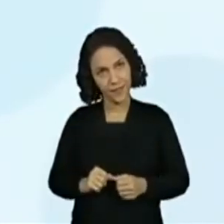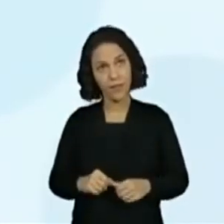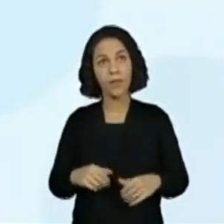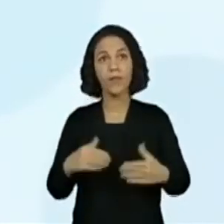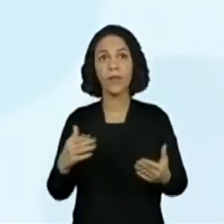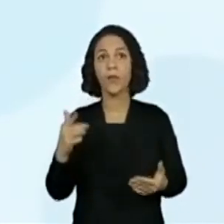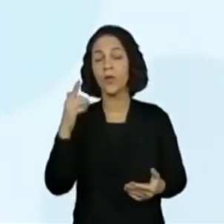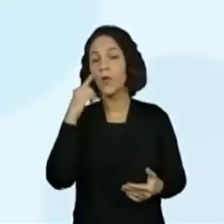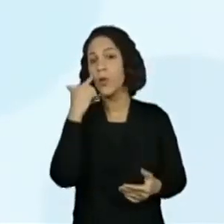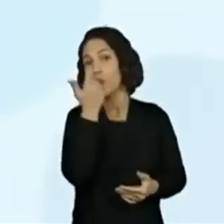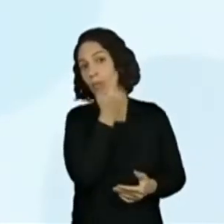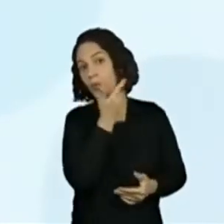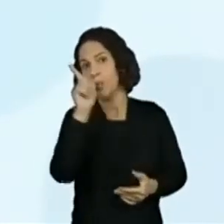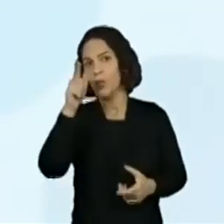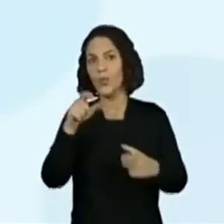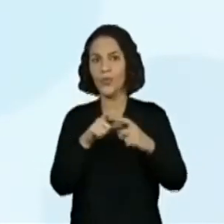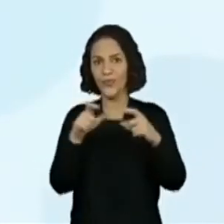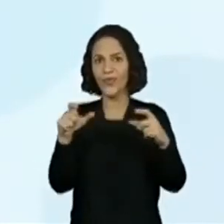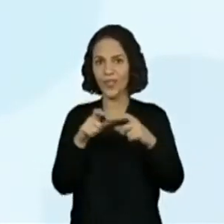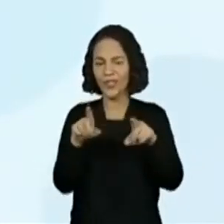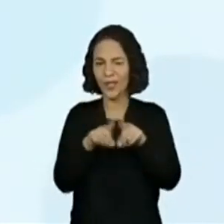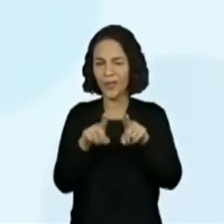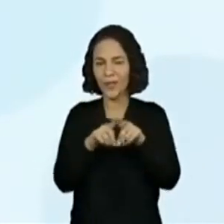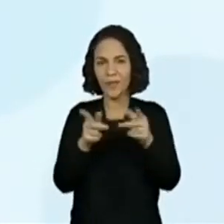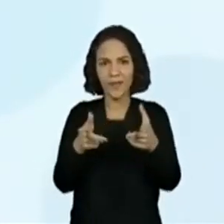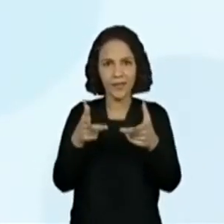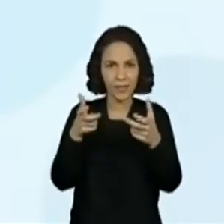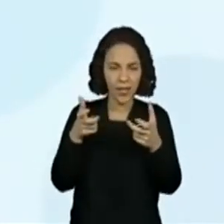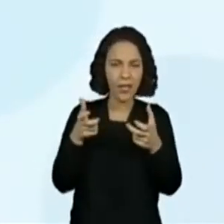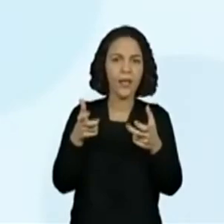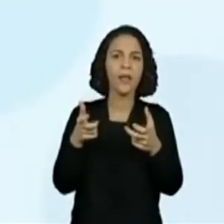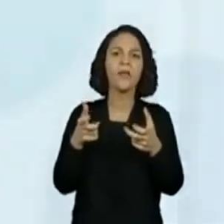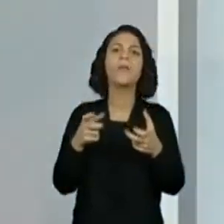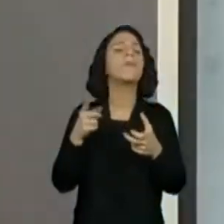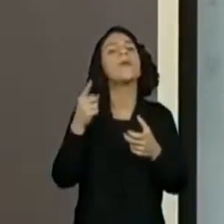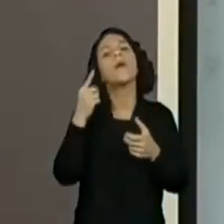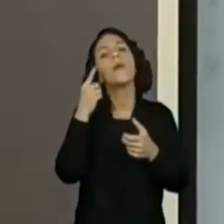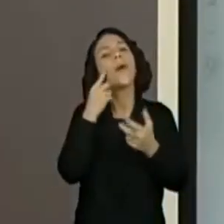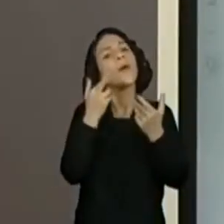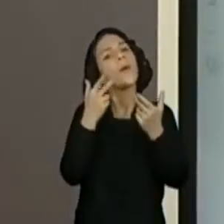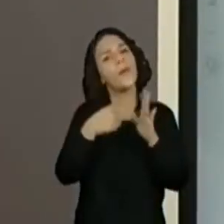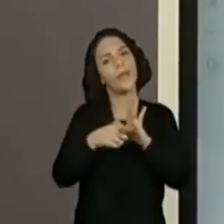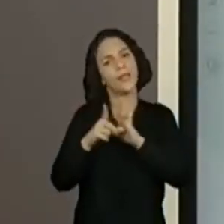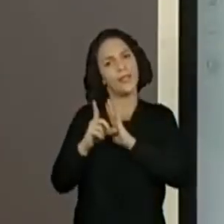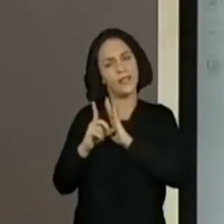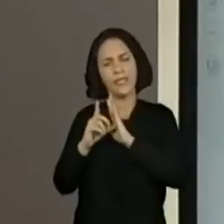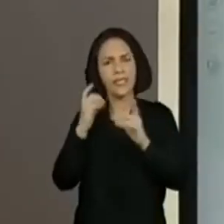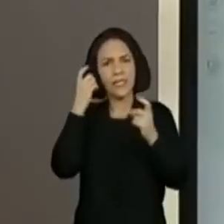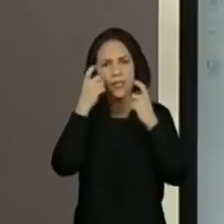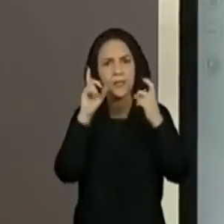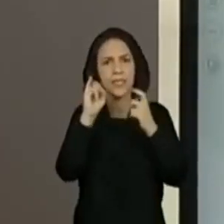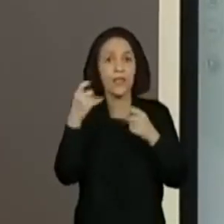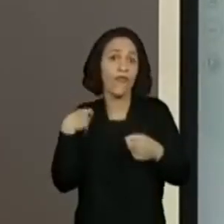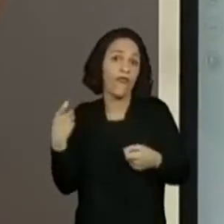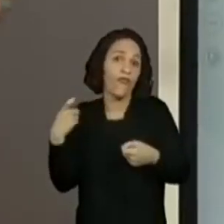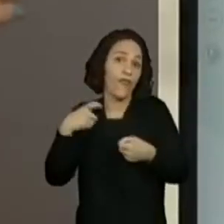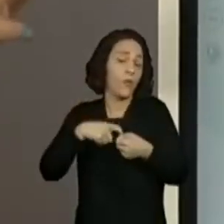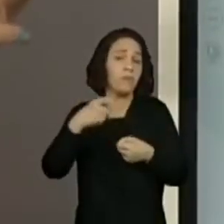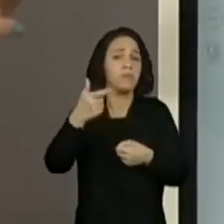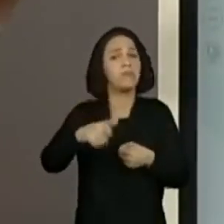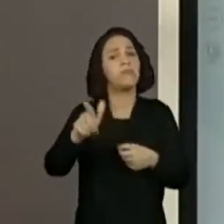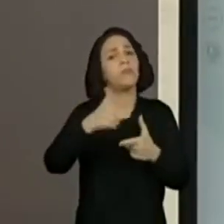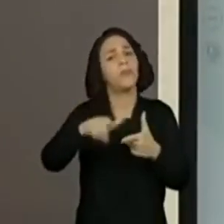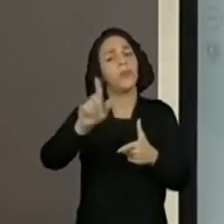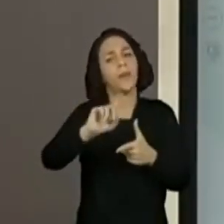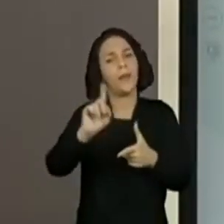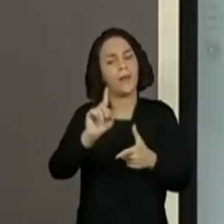Vamos para um outro convite, para a gente conseguir perceber, retomando o mesmo que a gente viu lá. Não se preocupe se a gente não voltou naquele. Porque a